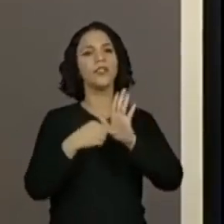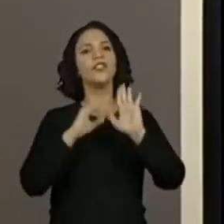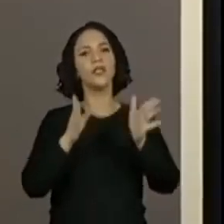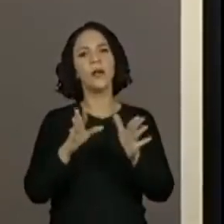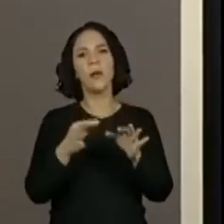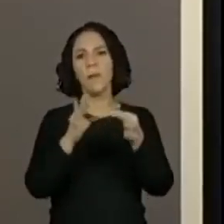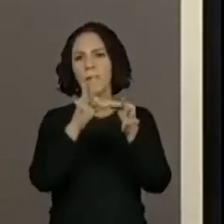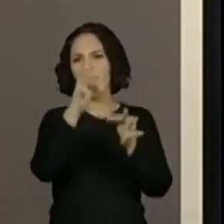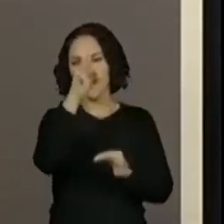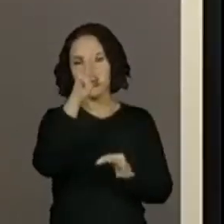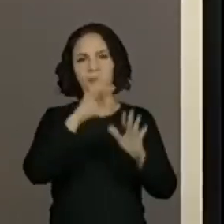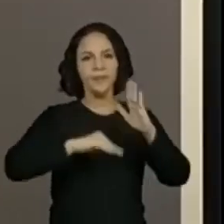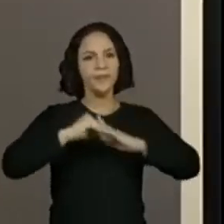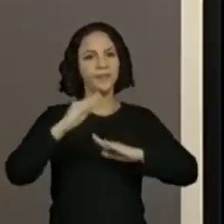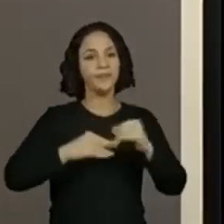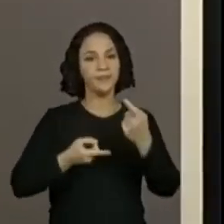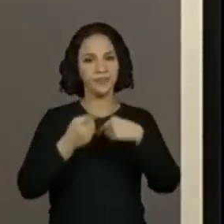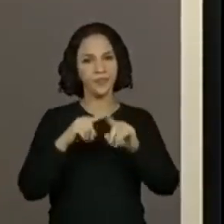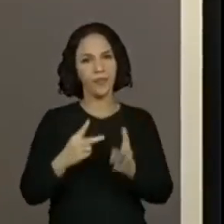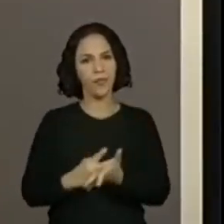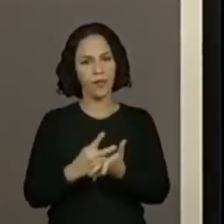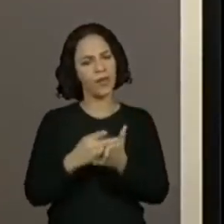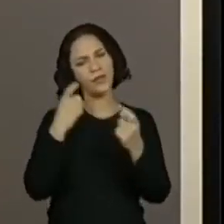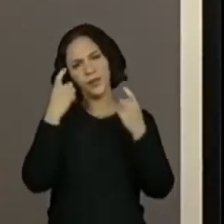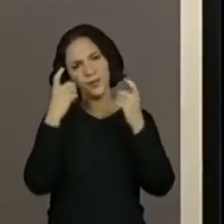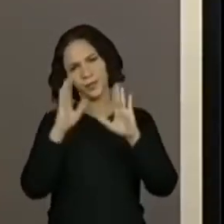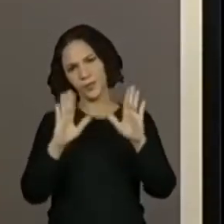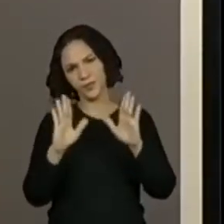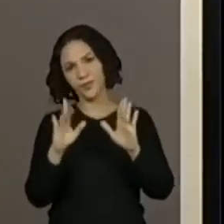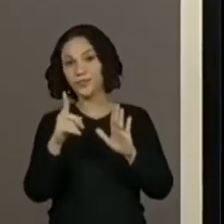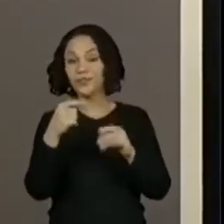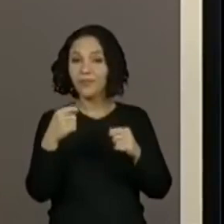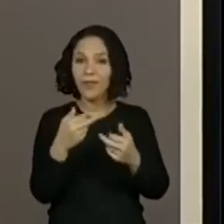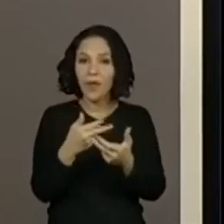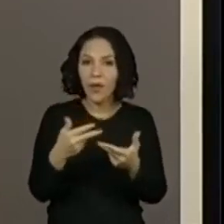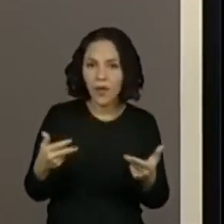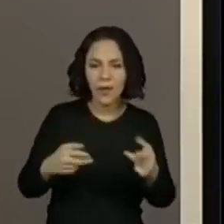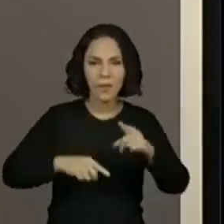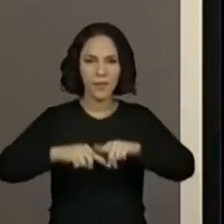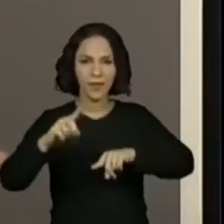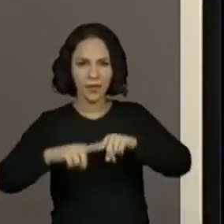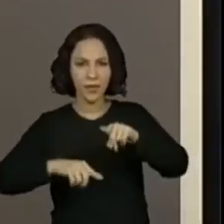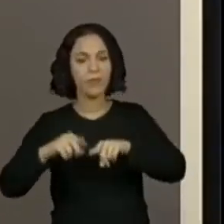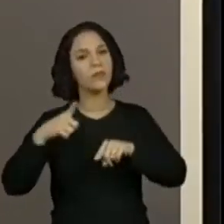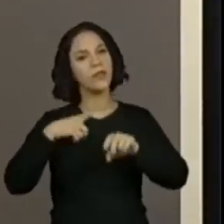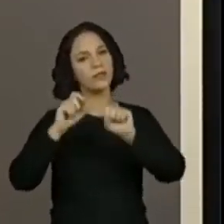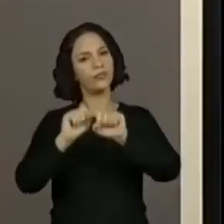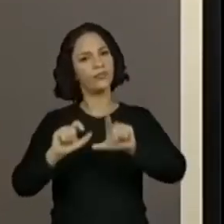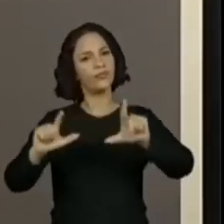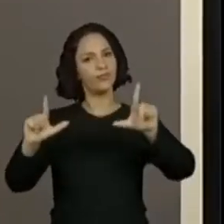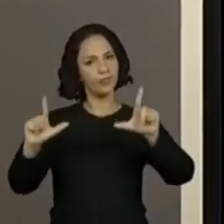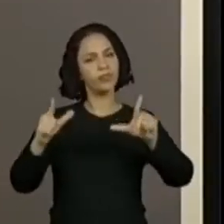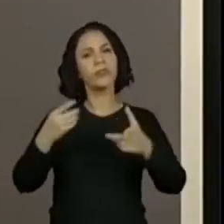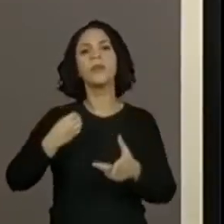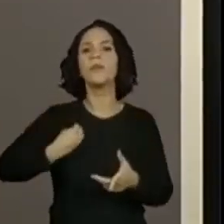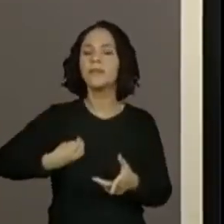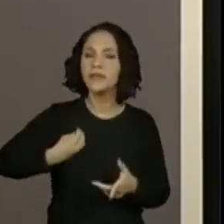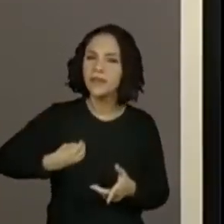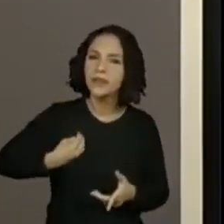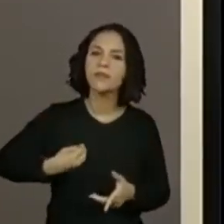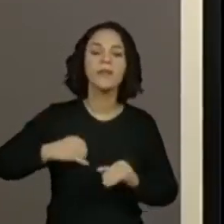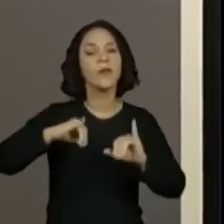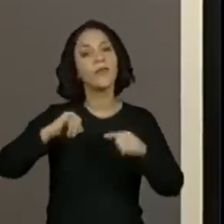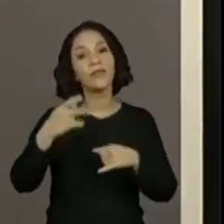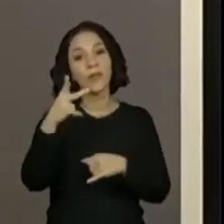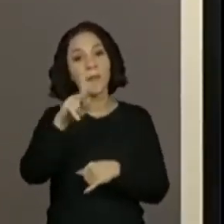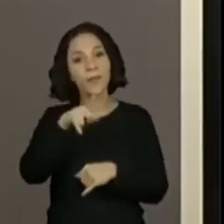continuação. Então, não se preocupe, tudo o que vocês precisarem desse material vai estar aqui conosco. Então, participa, leva para o seu